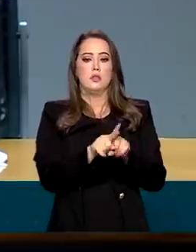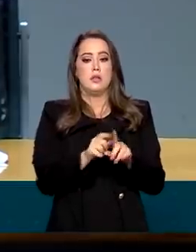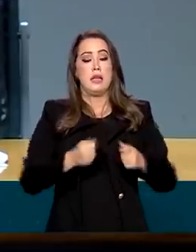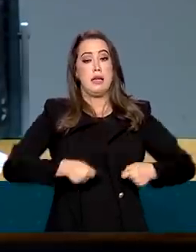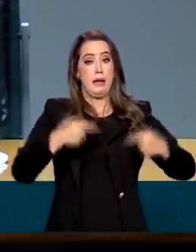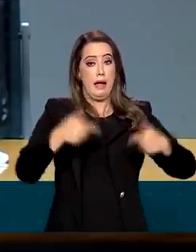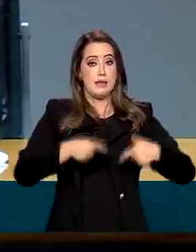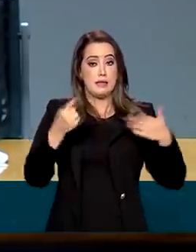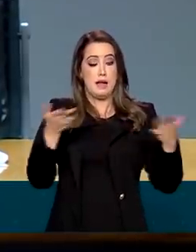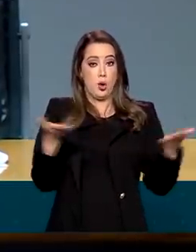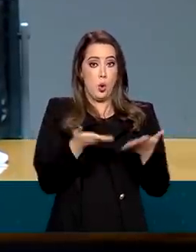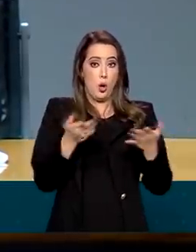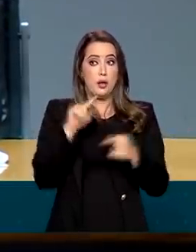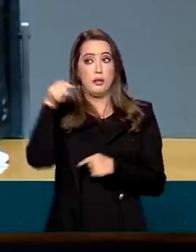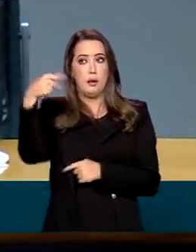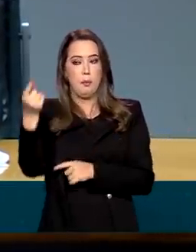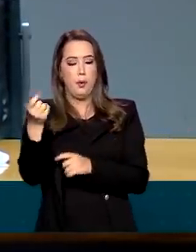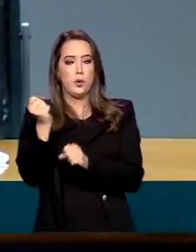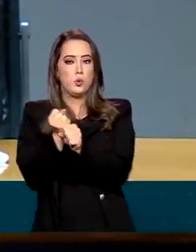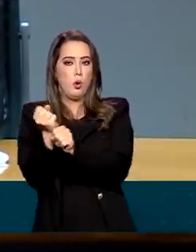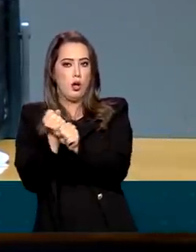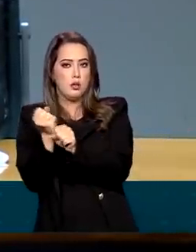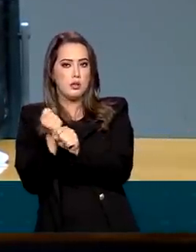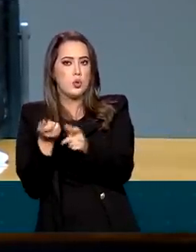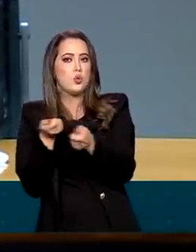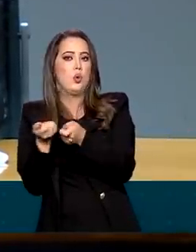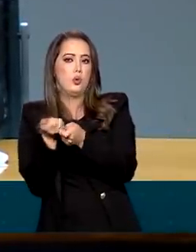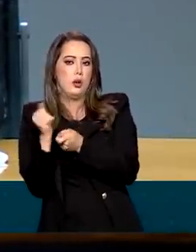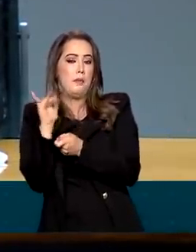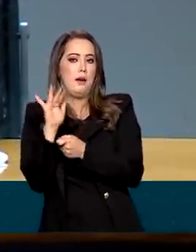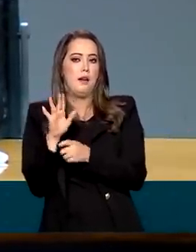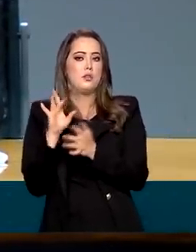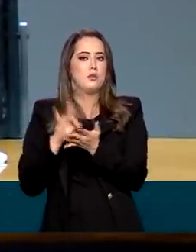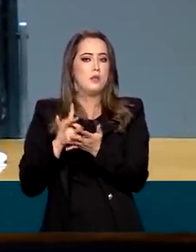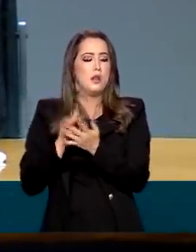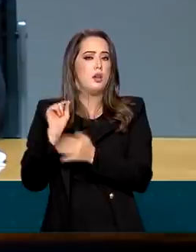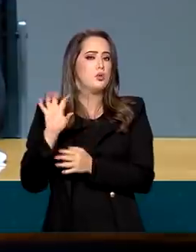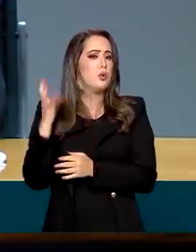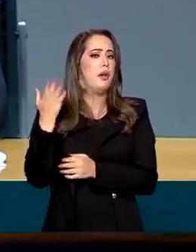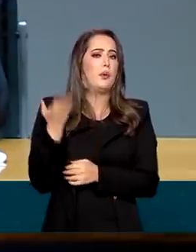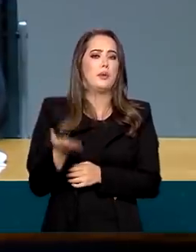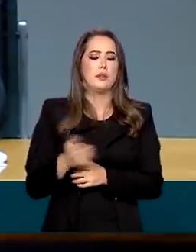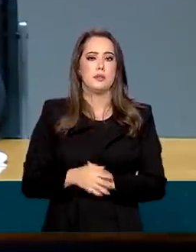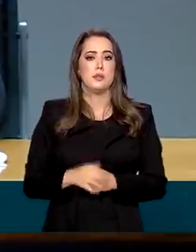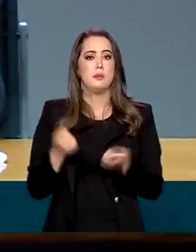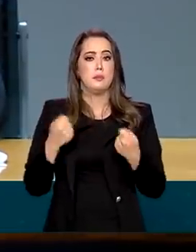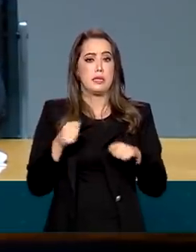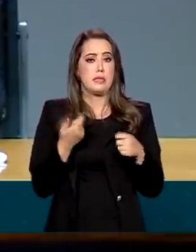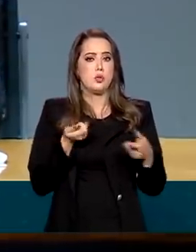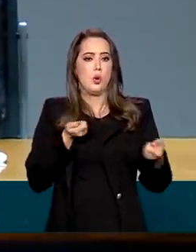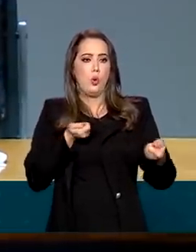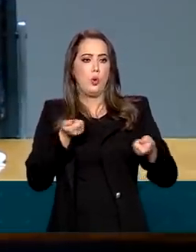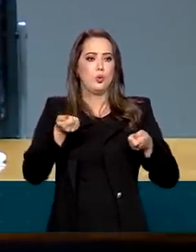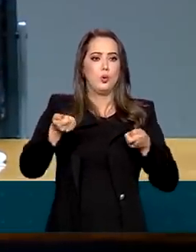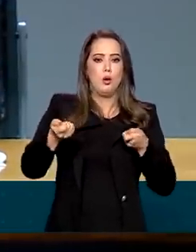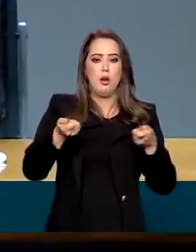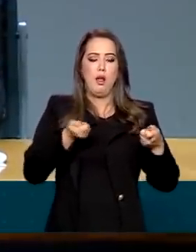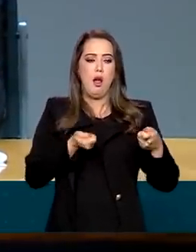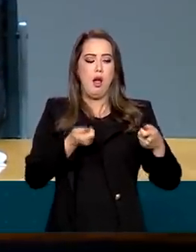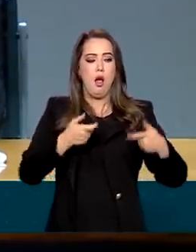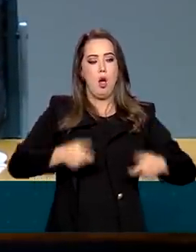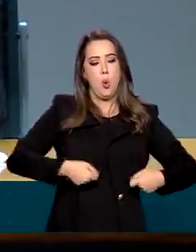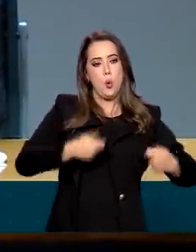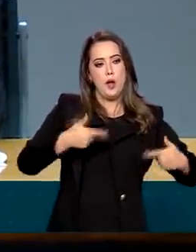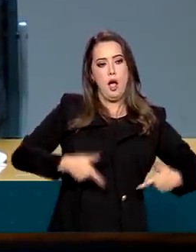pouco menos no ano seguinte. E, na verdade, o que acontece? É uma sincronização do teto com as despesas.